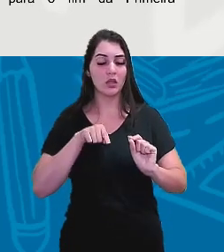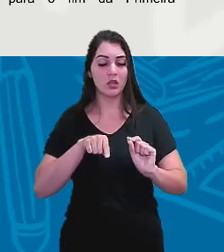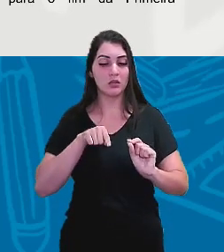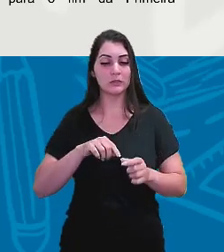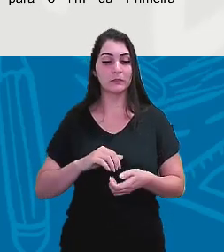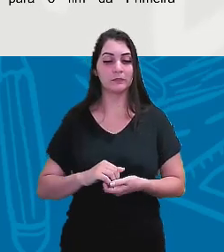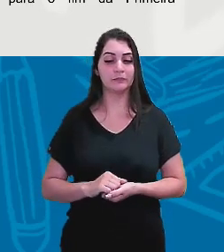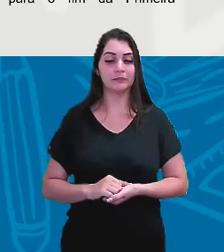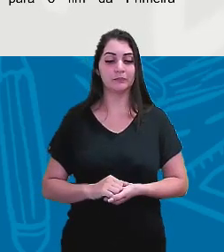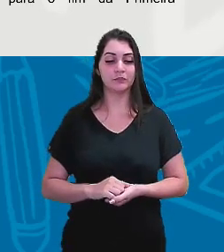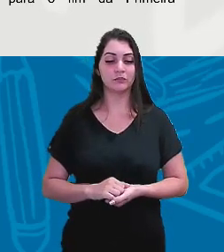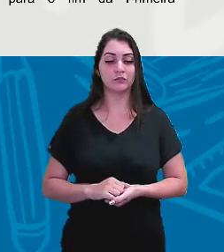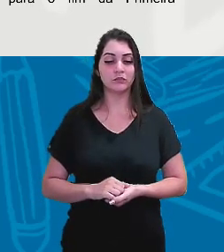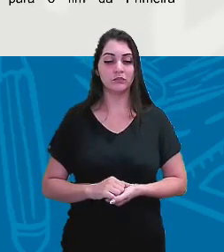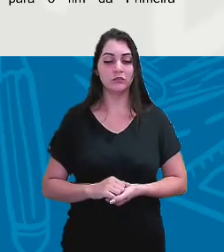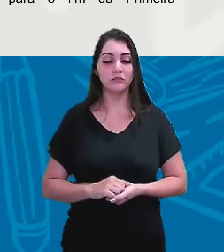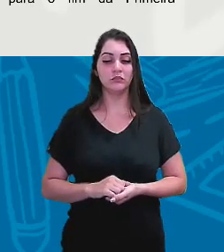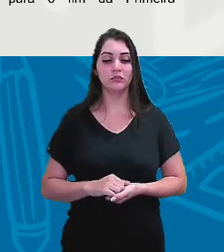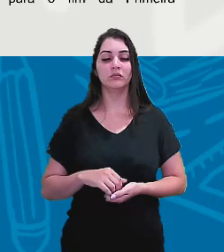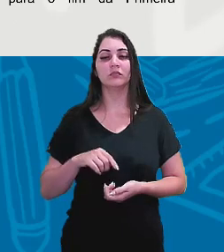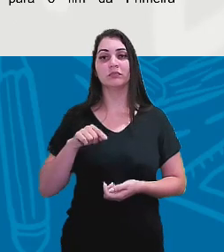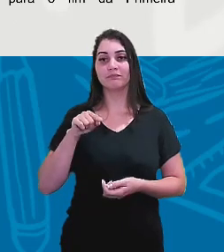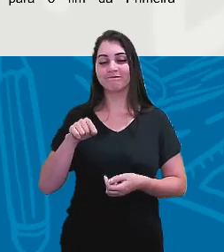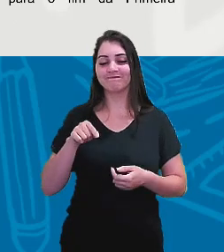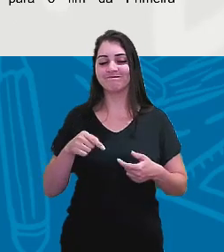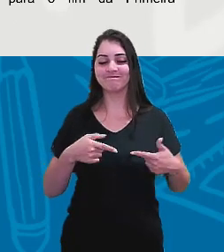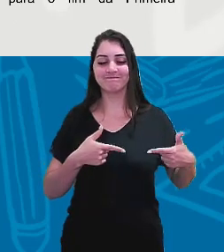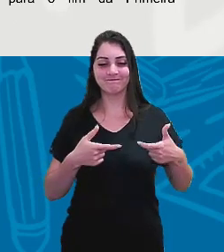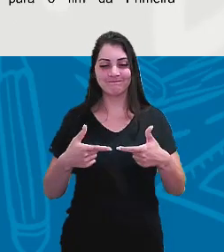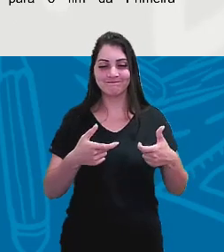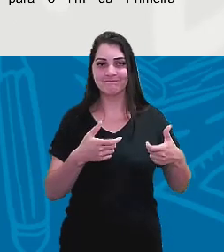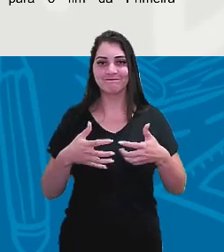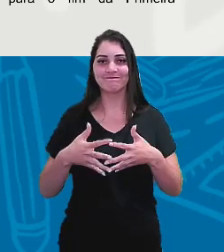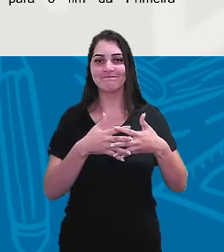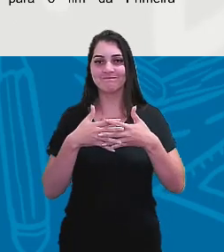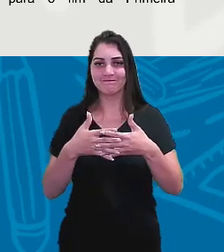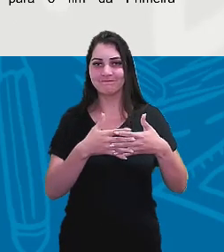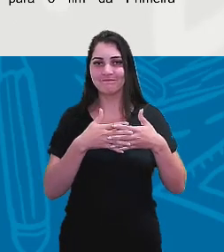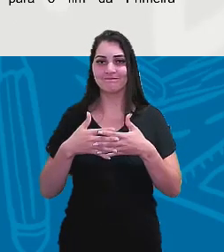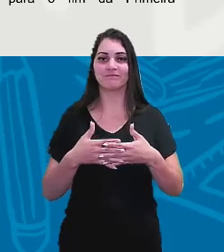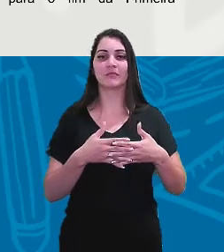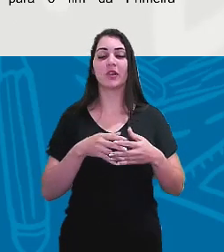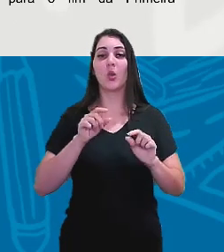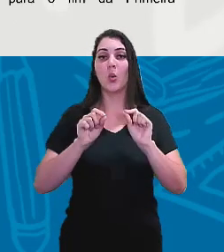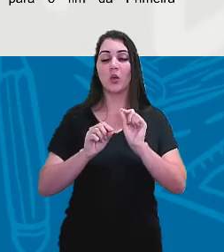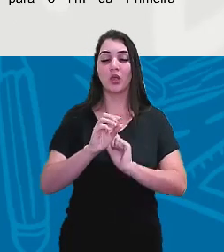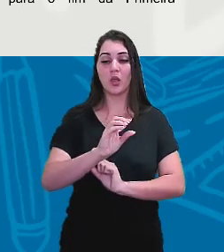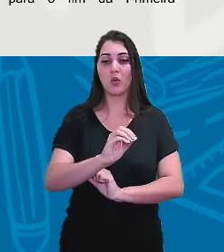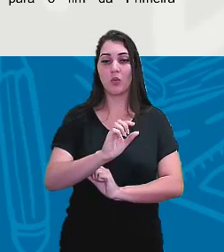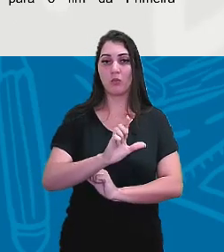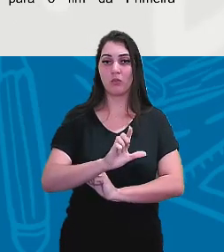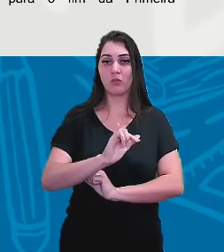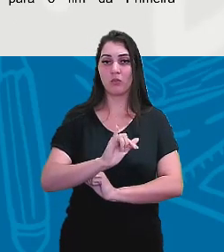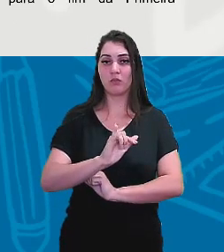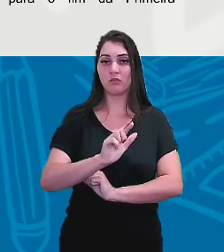conflitos entre as oligarquias